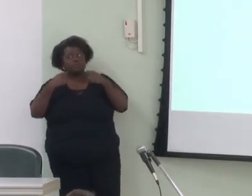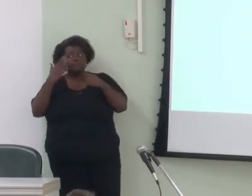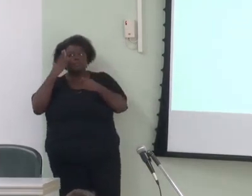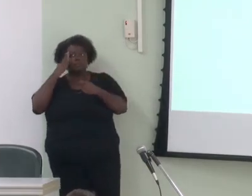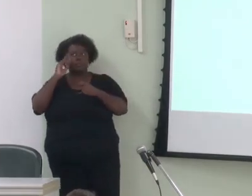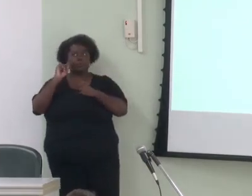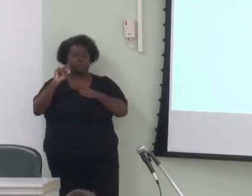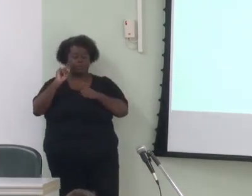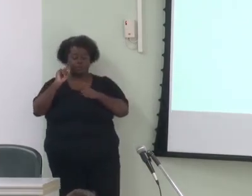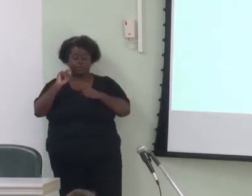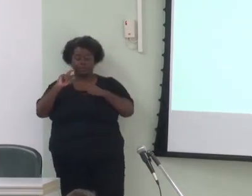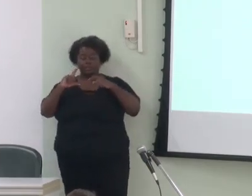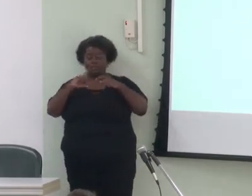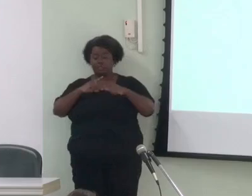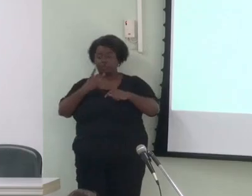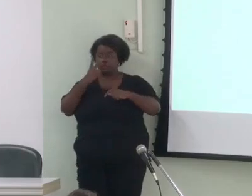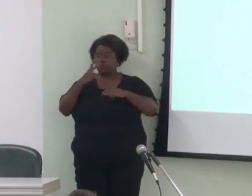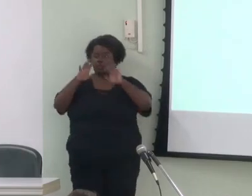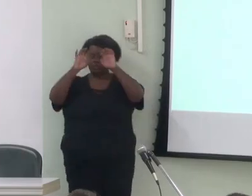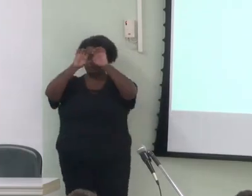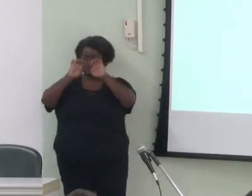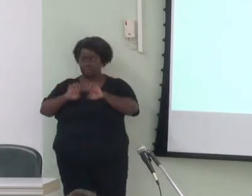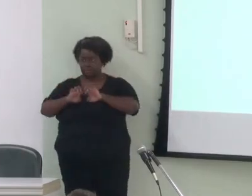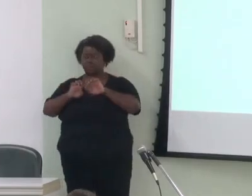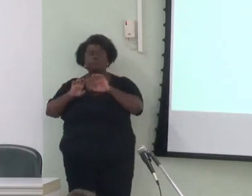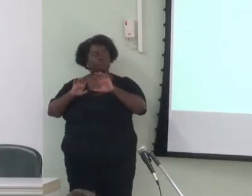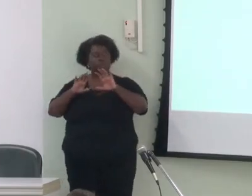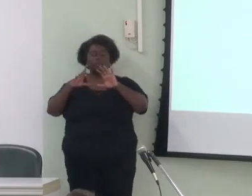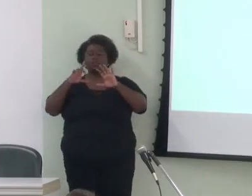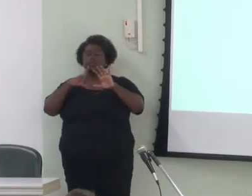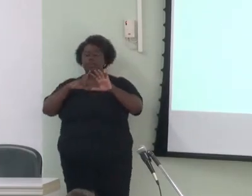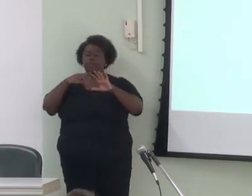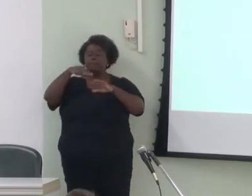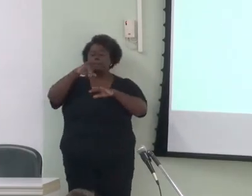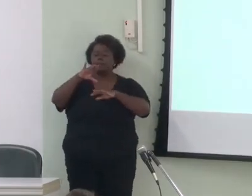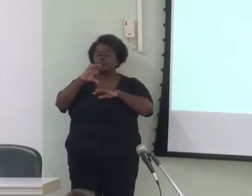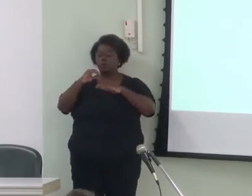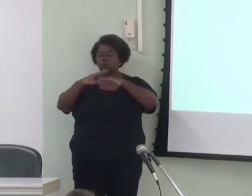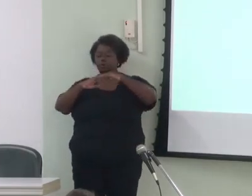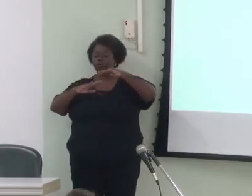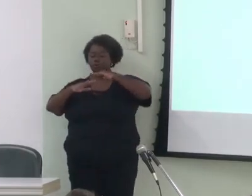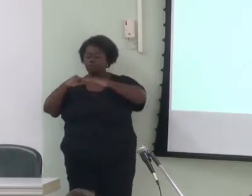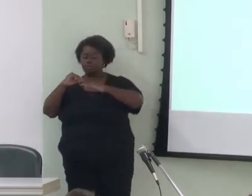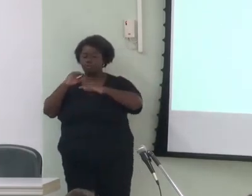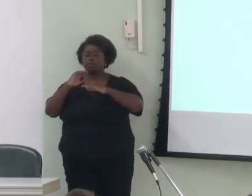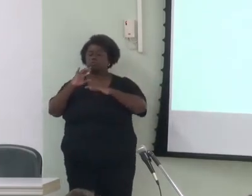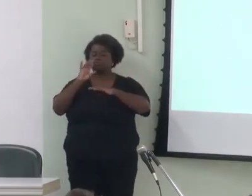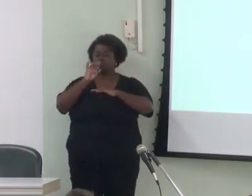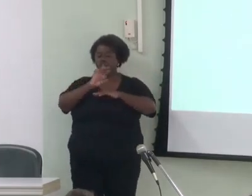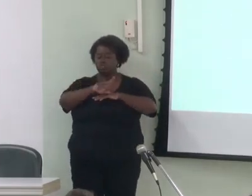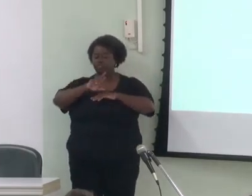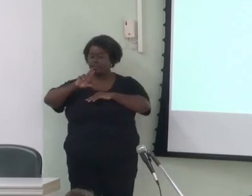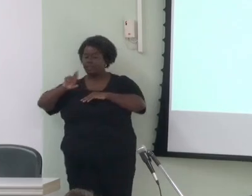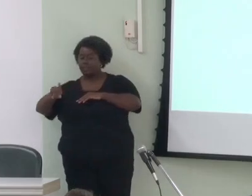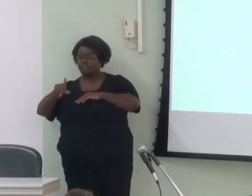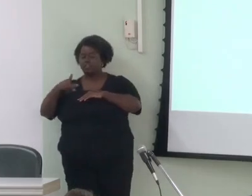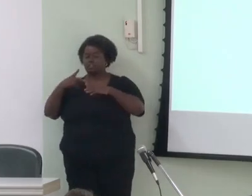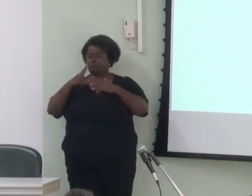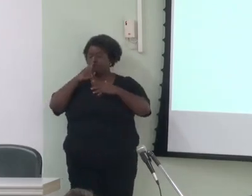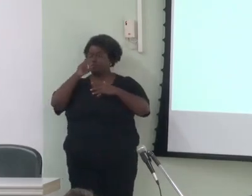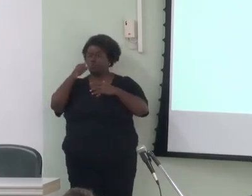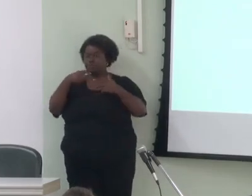realizado há dois subesquemas cada um instanciado por duas microconstruções com diferentes forças de atração as